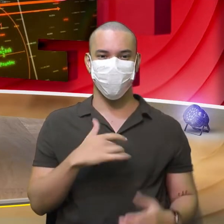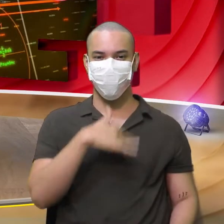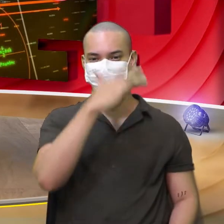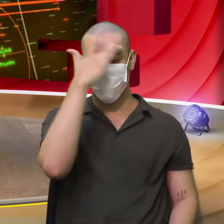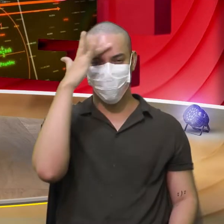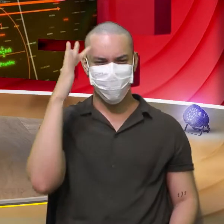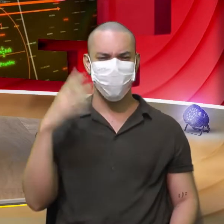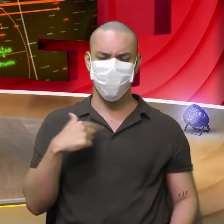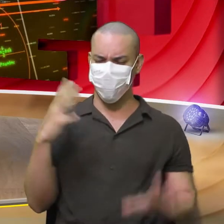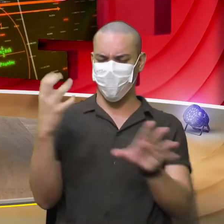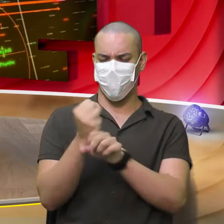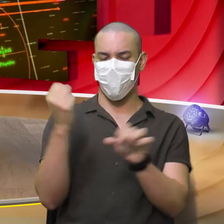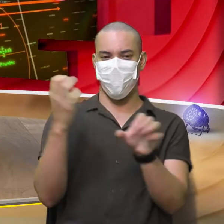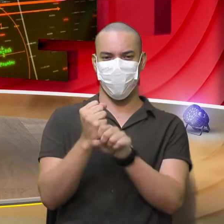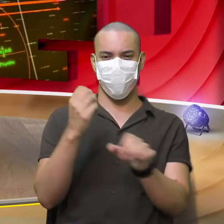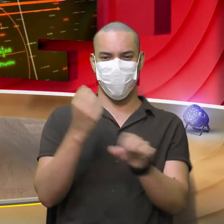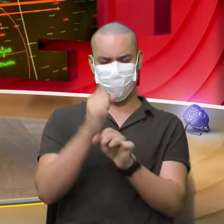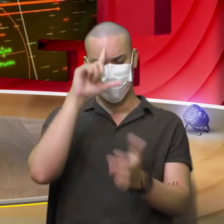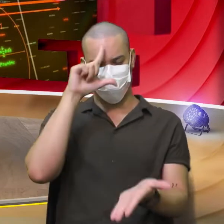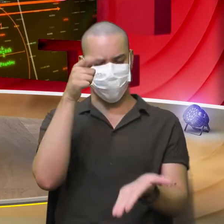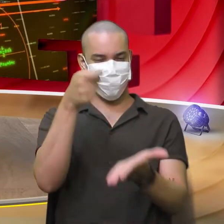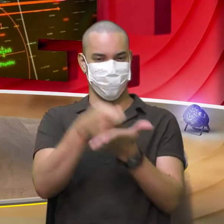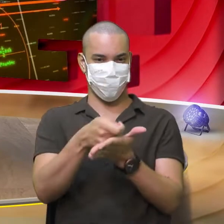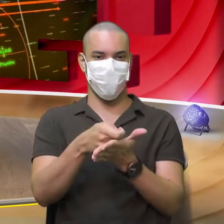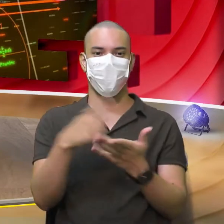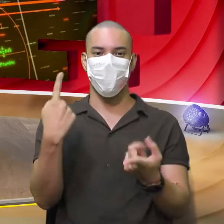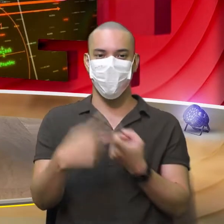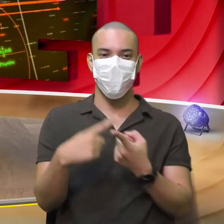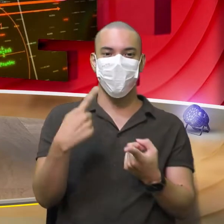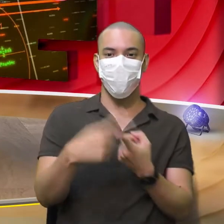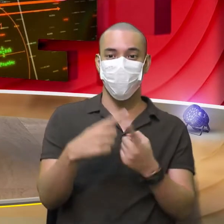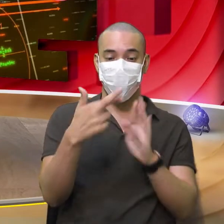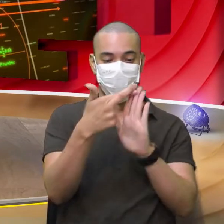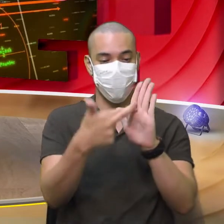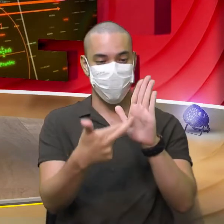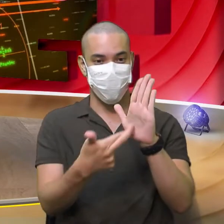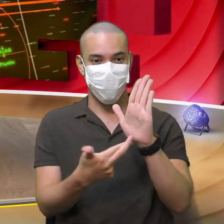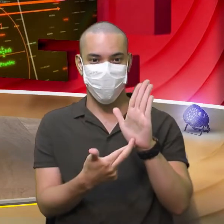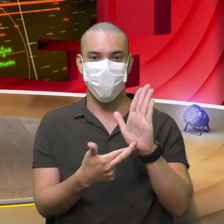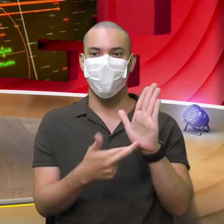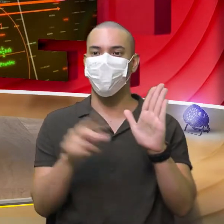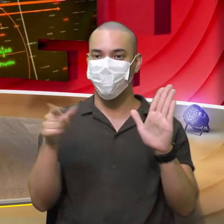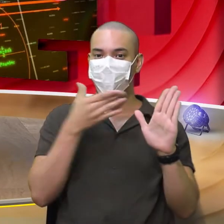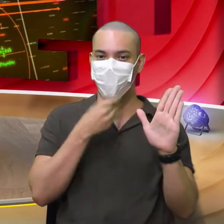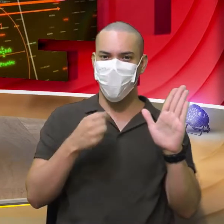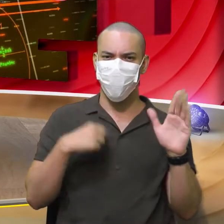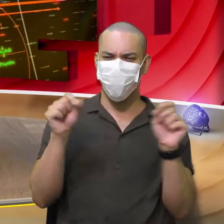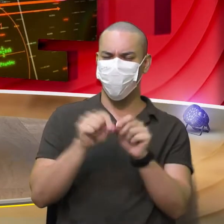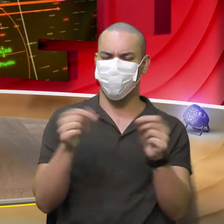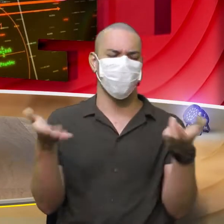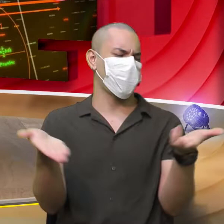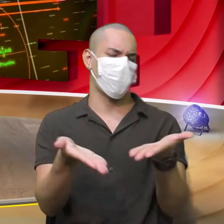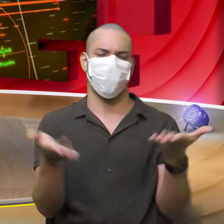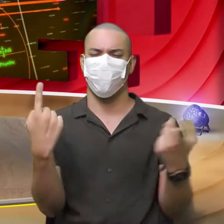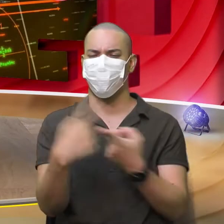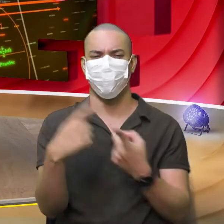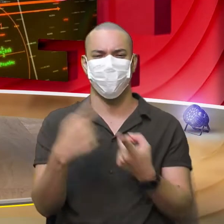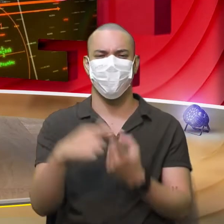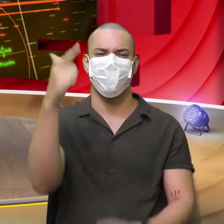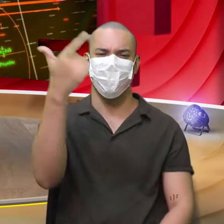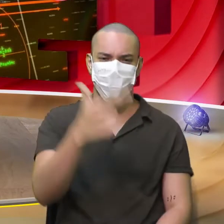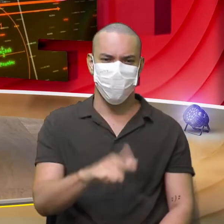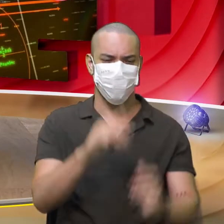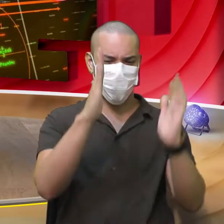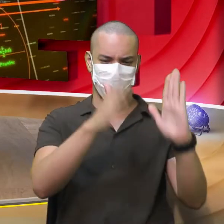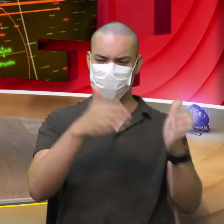Deixa eu calcular o determinante Regra de sorri Eu passo agora Vai repetir